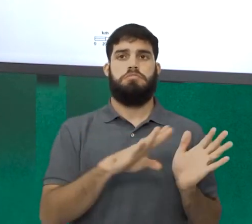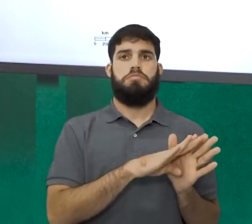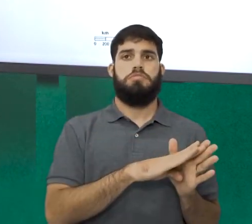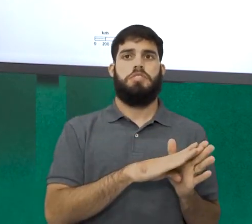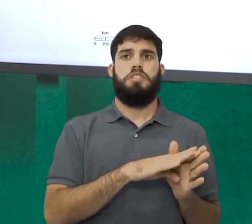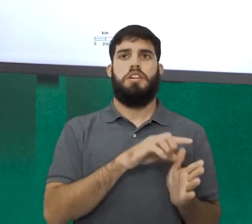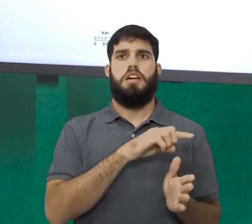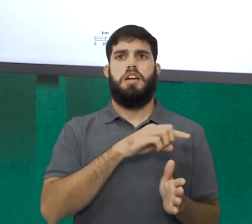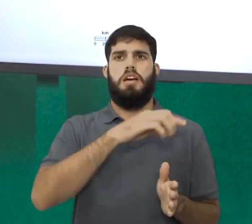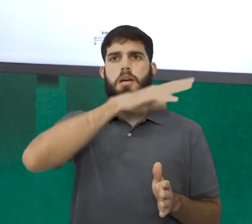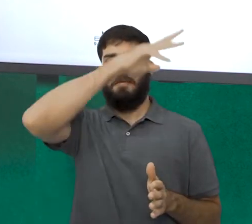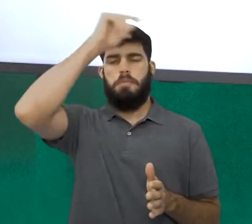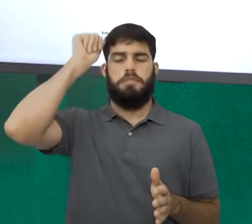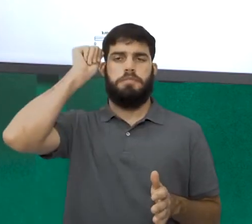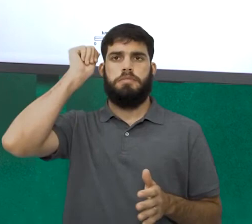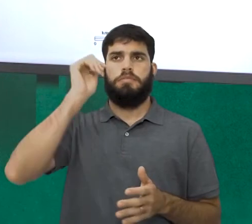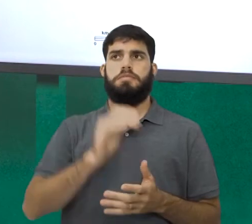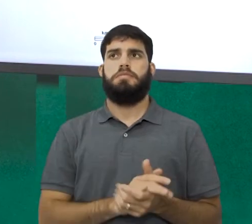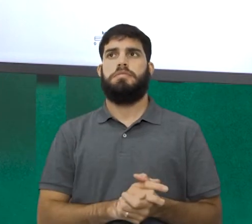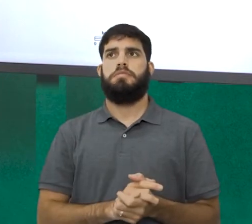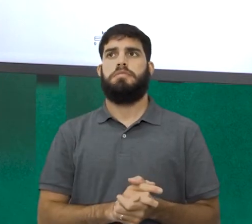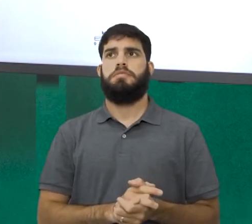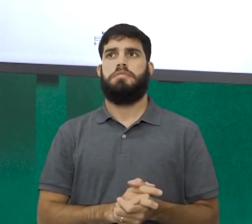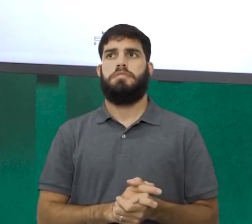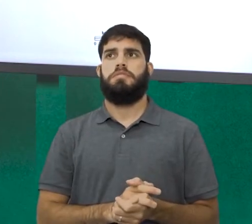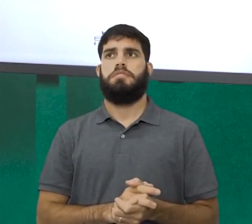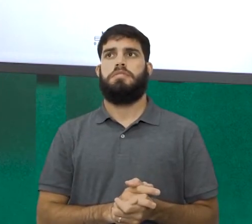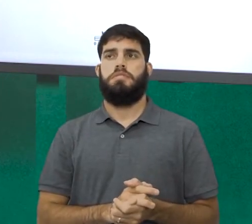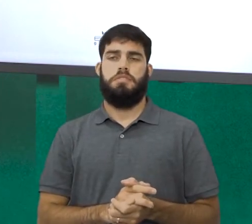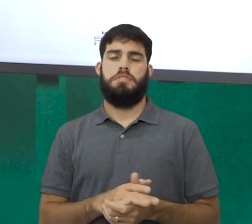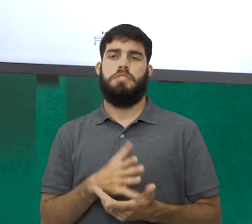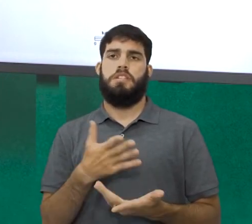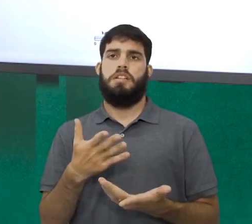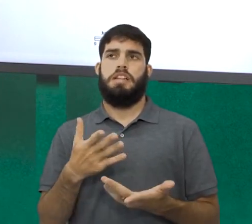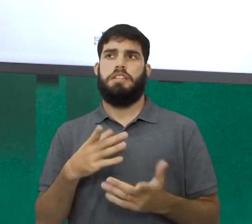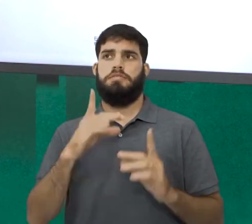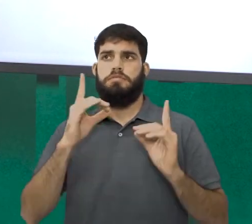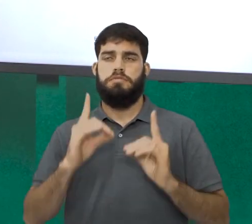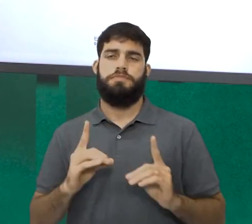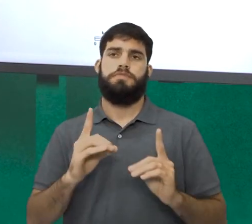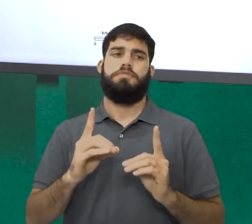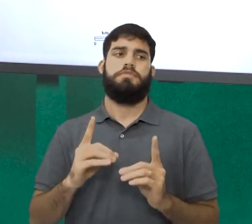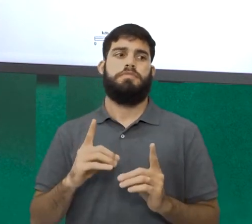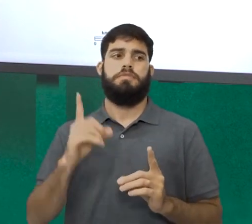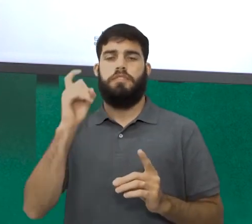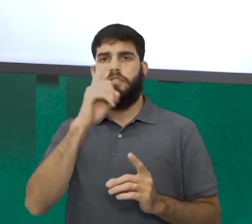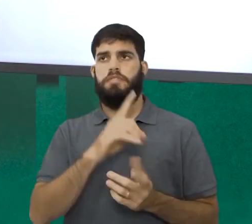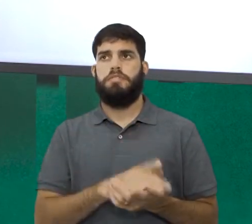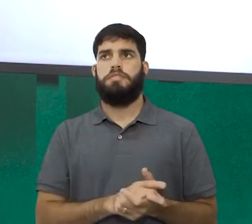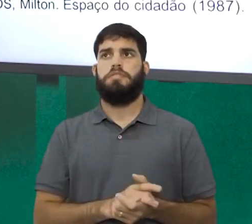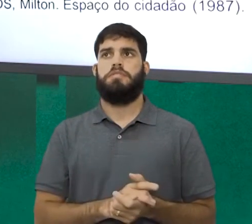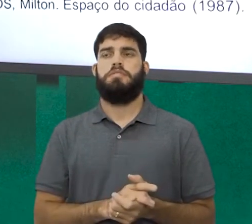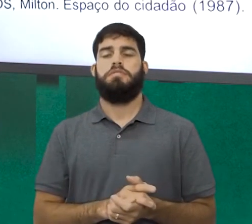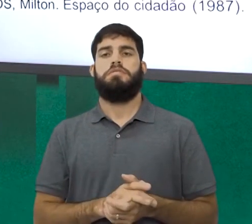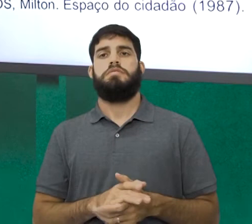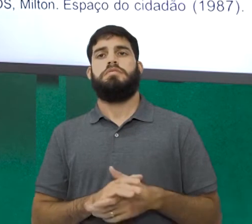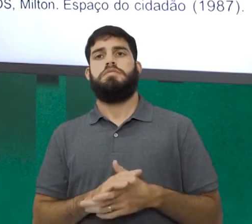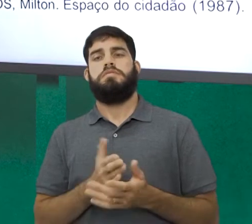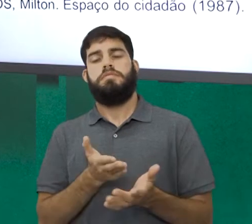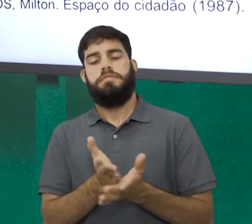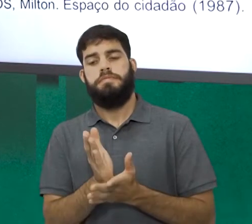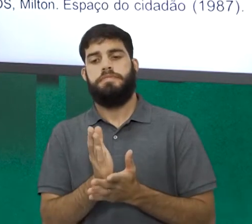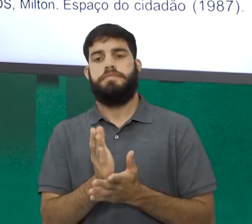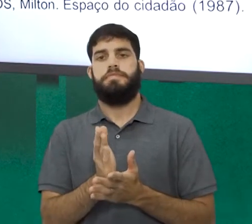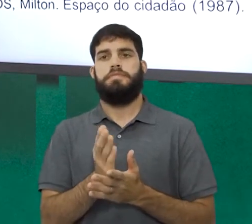lá, é uma rede urbana um pouco deficiente, concordam? Descontínuo, deficiente, apesar da modernização